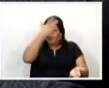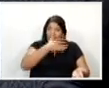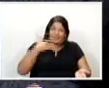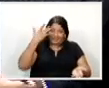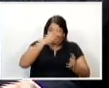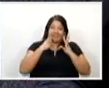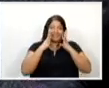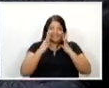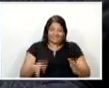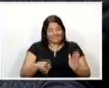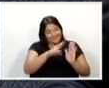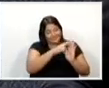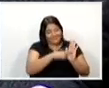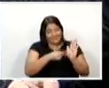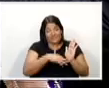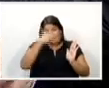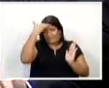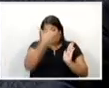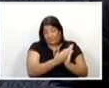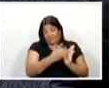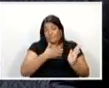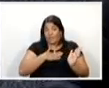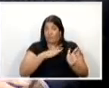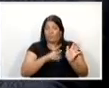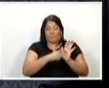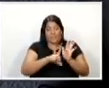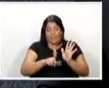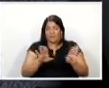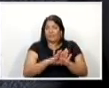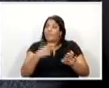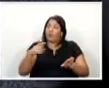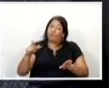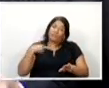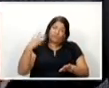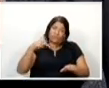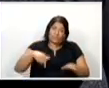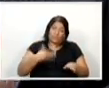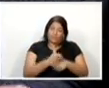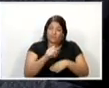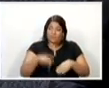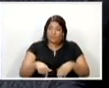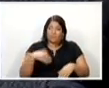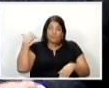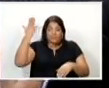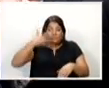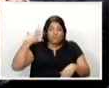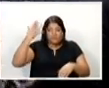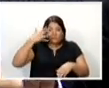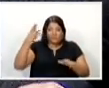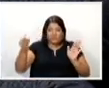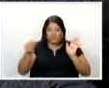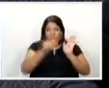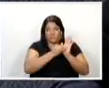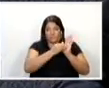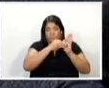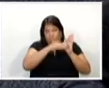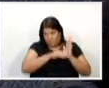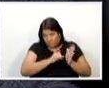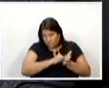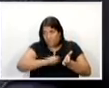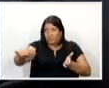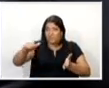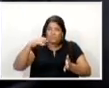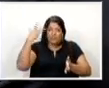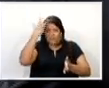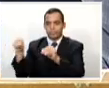à regulamentação não só do meu projeto, como de todos os vereadores que têm sido aprovados nessa casa. Eu gostaria que esse discurso fosse encaminhado ao senhor prefeito também. Muito